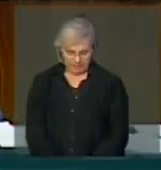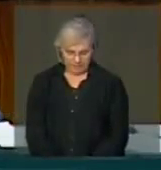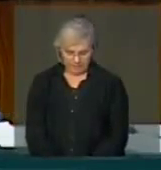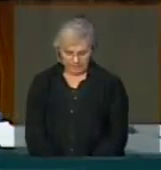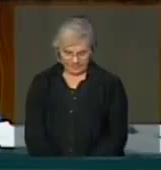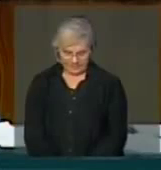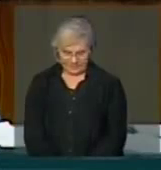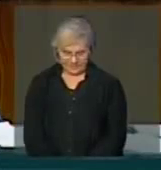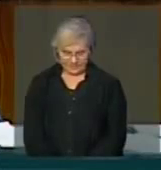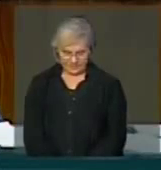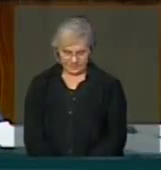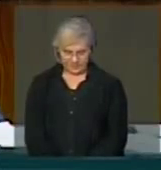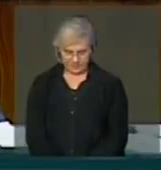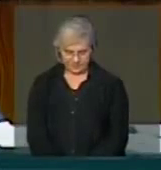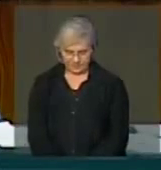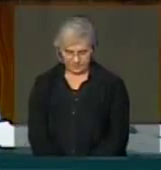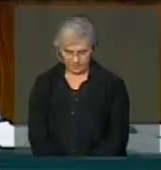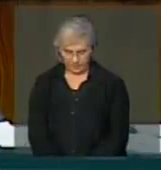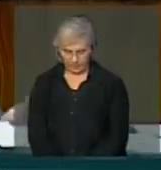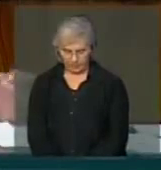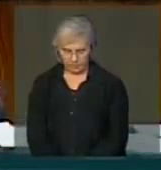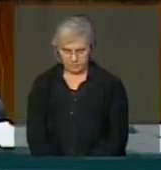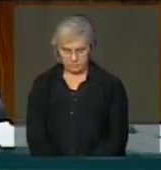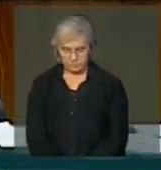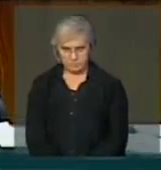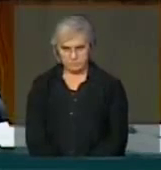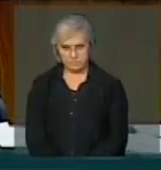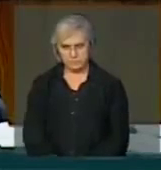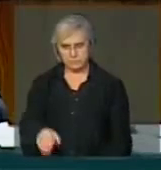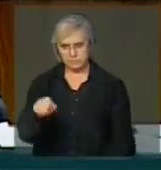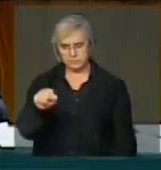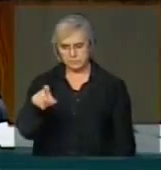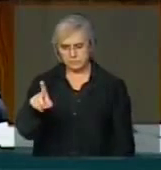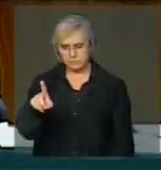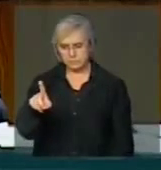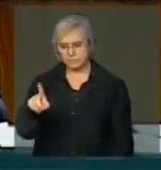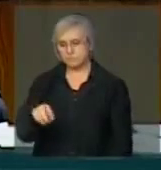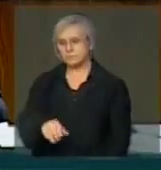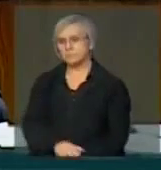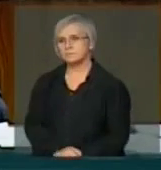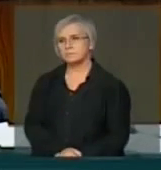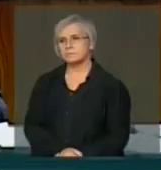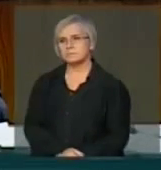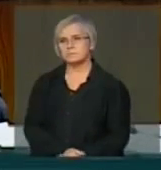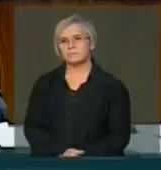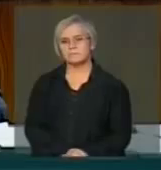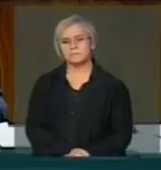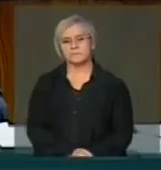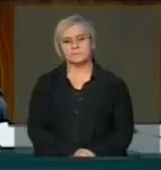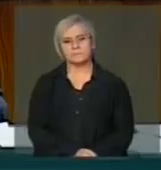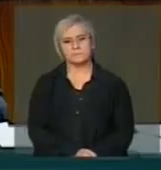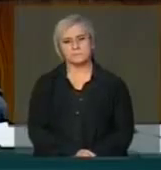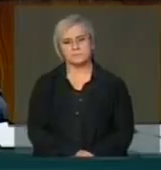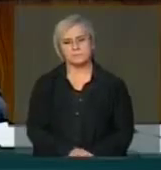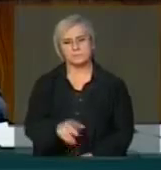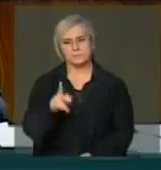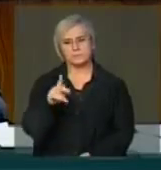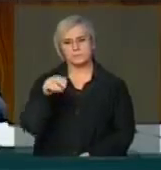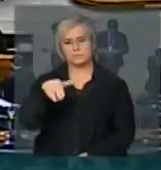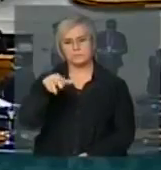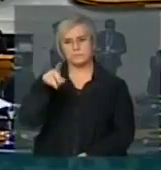Com a solidariedade, PMDB,